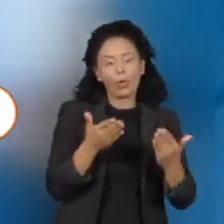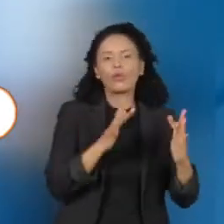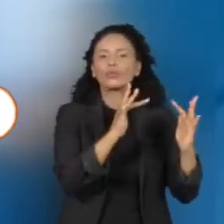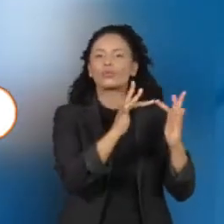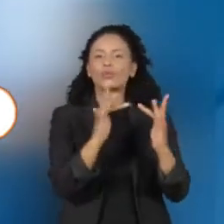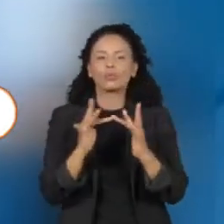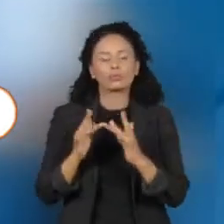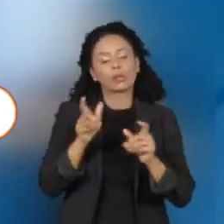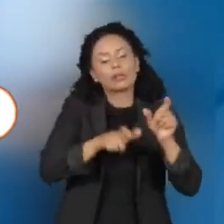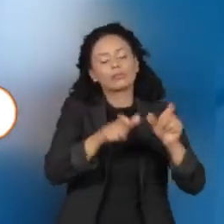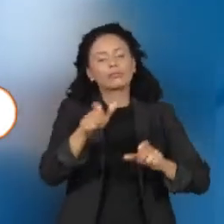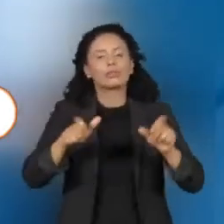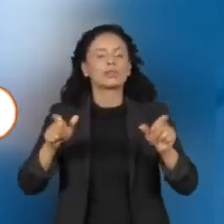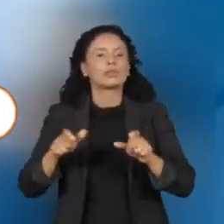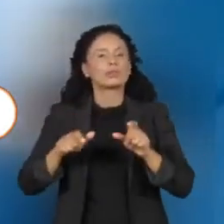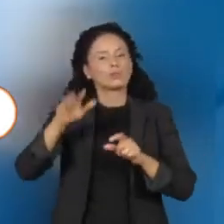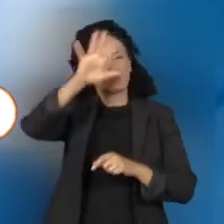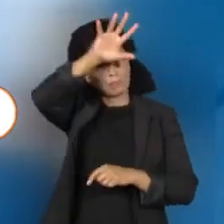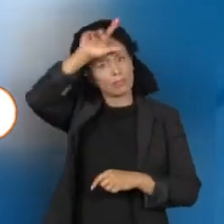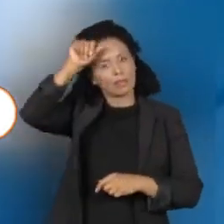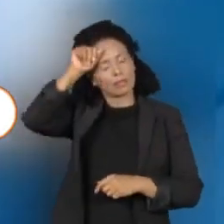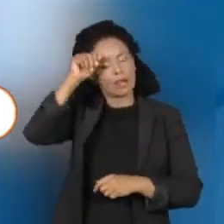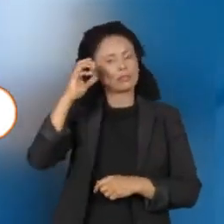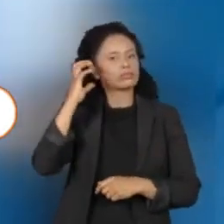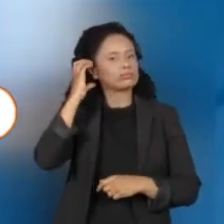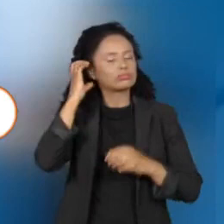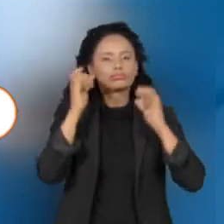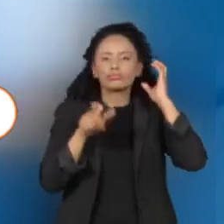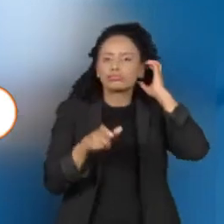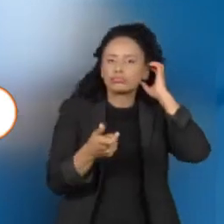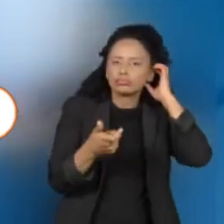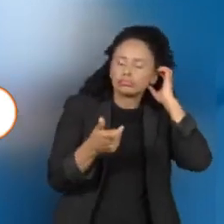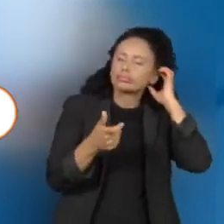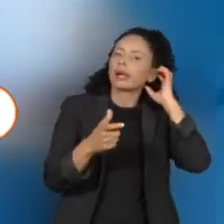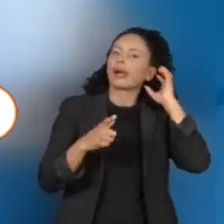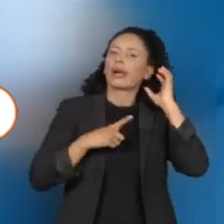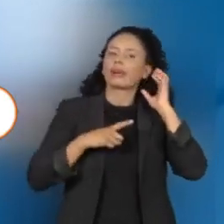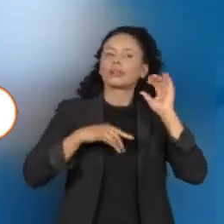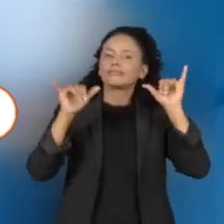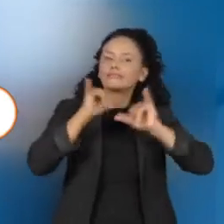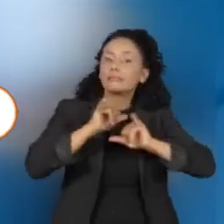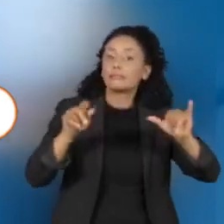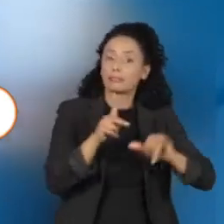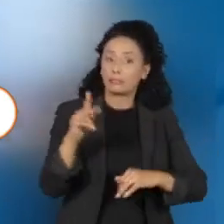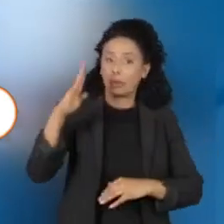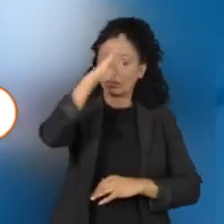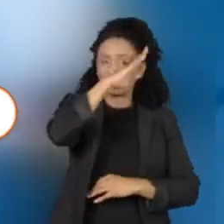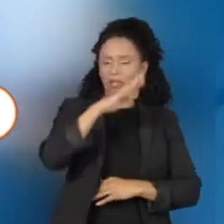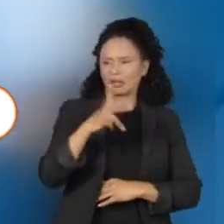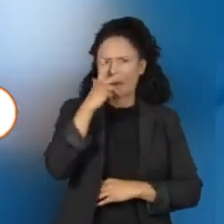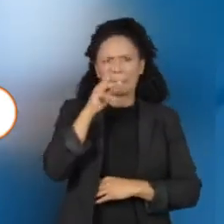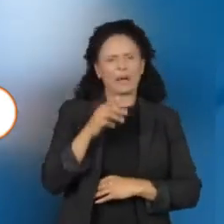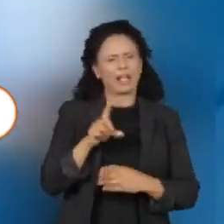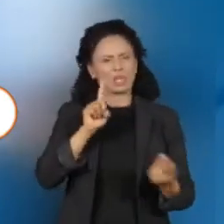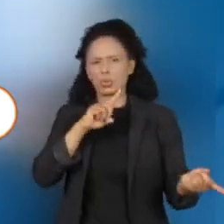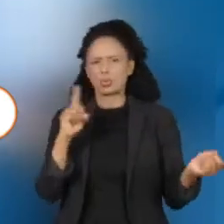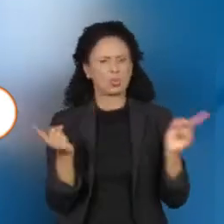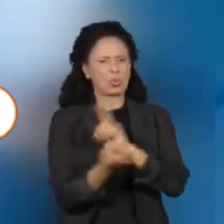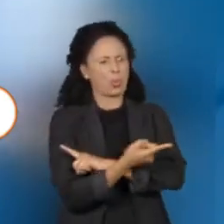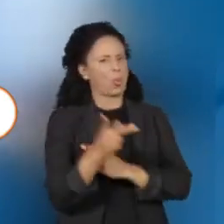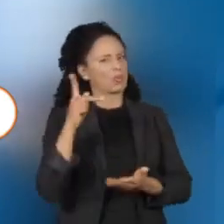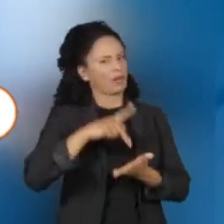os eleitores de Manaus pelas ondas de rádio. Meio de comunicação que a campanha de Bolsonaro diz estar distorcendo a realidade